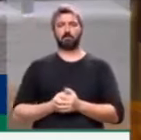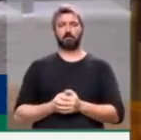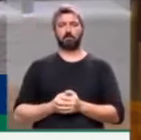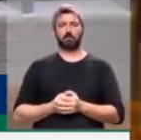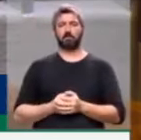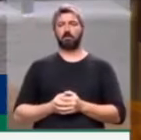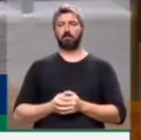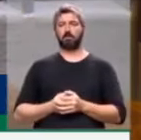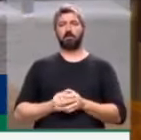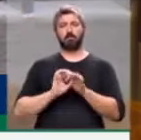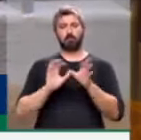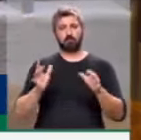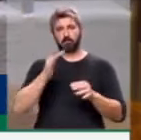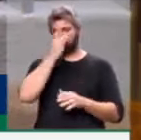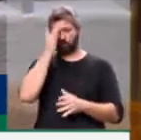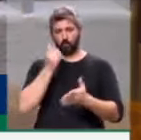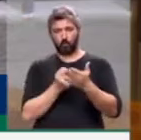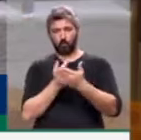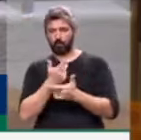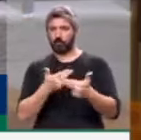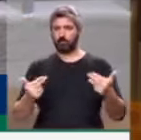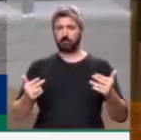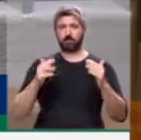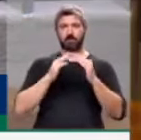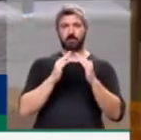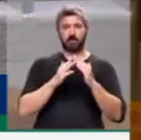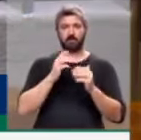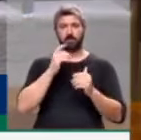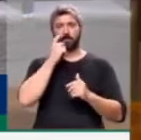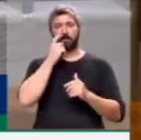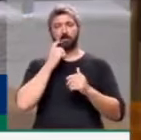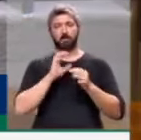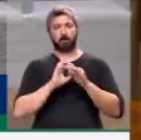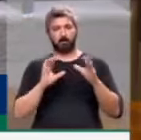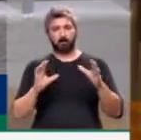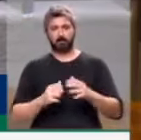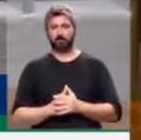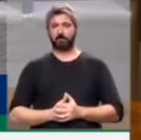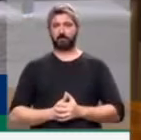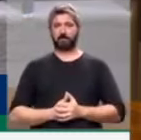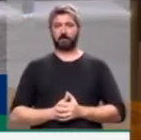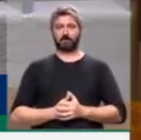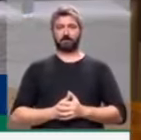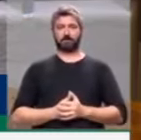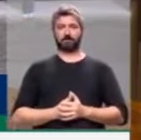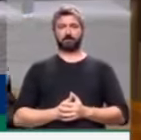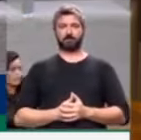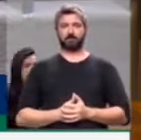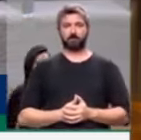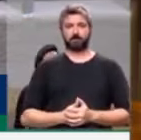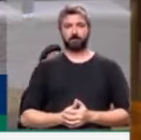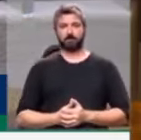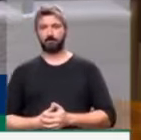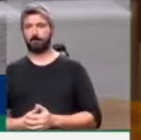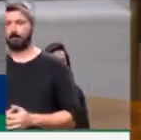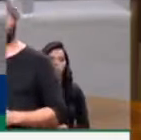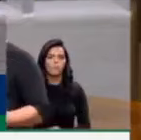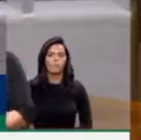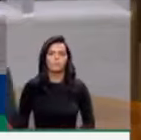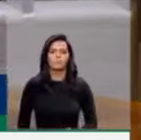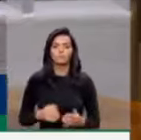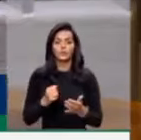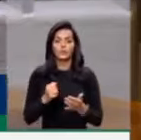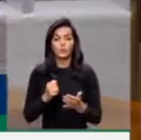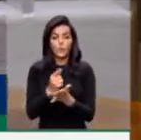que permitia às famílias comprar eletrodoméstico, permitia às famílias comprarem um carro, comprarem uma casa? Salário que era